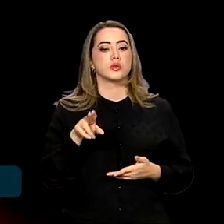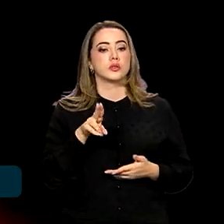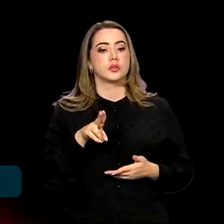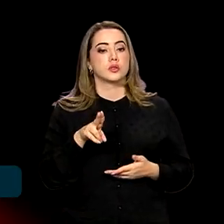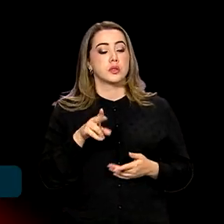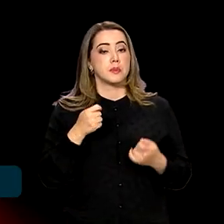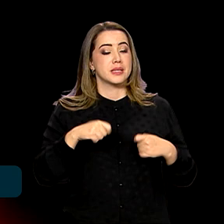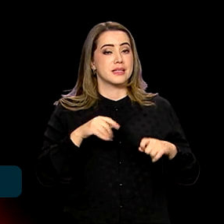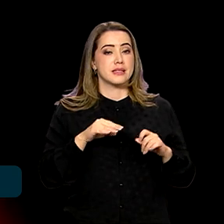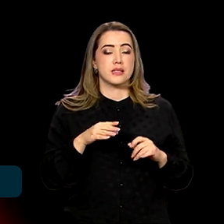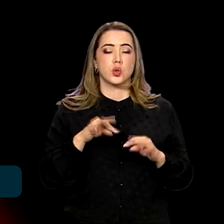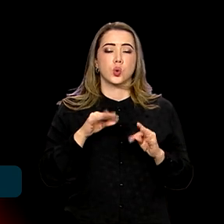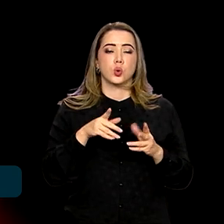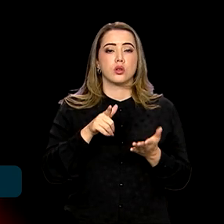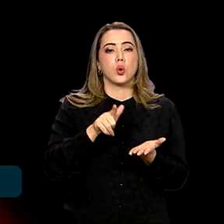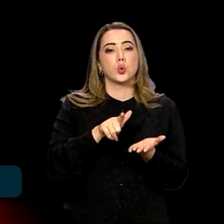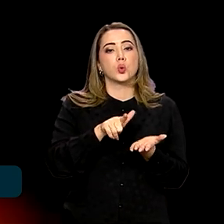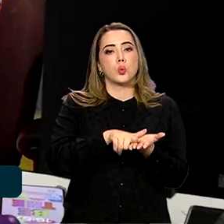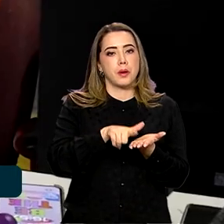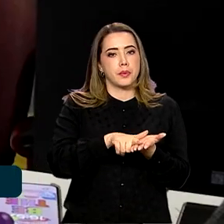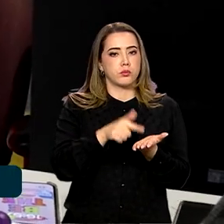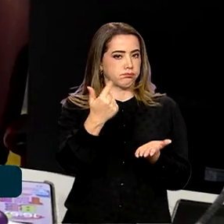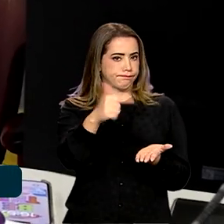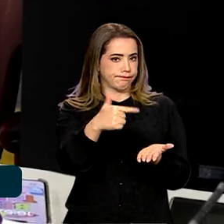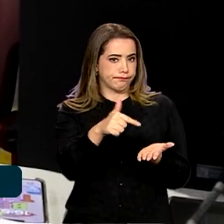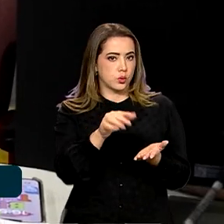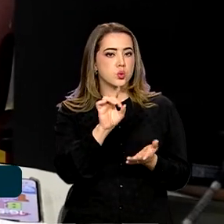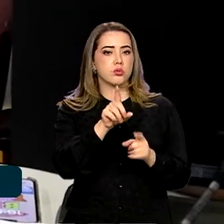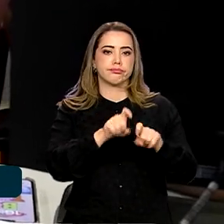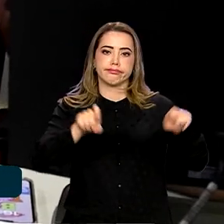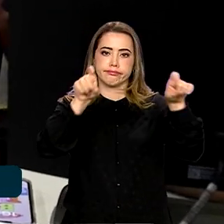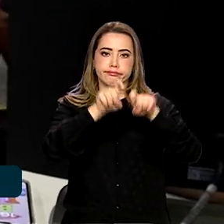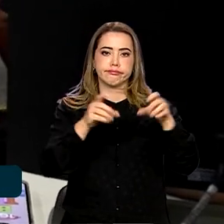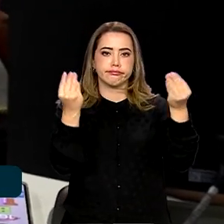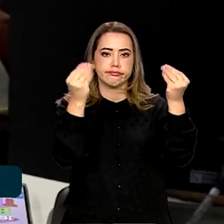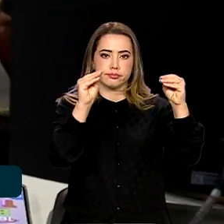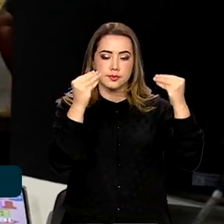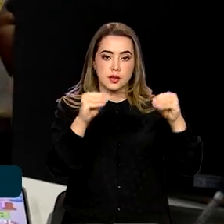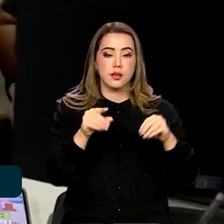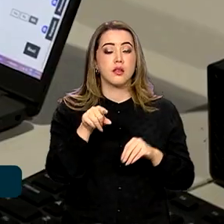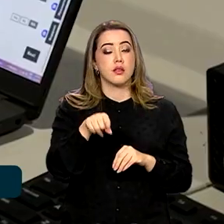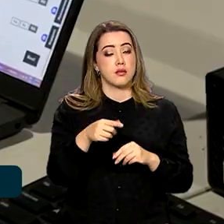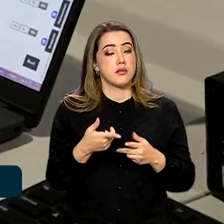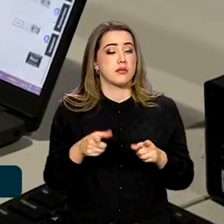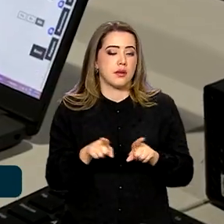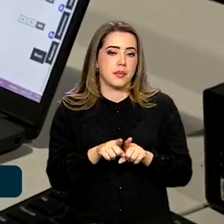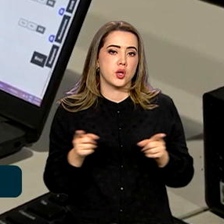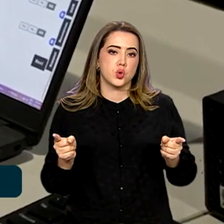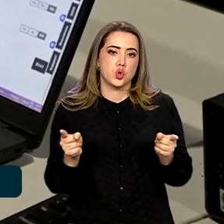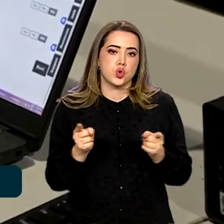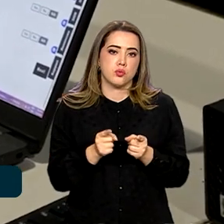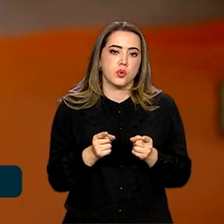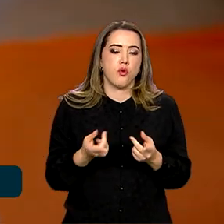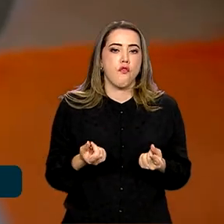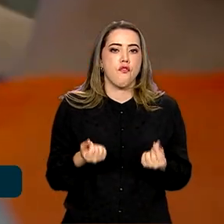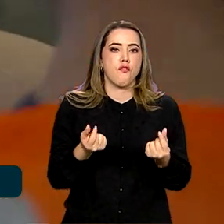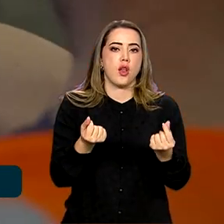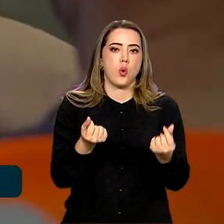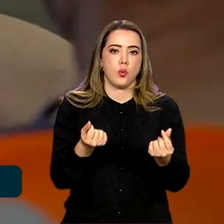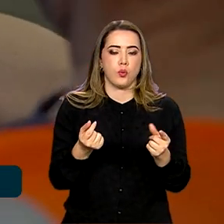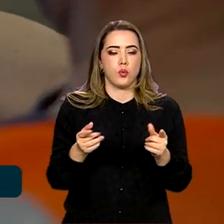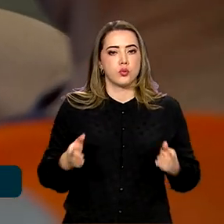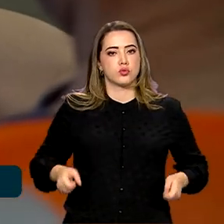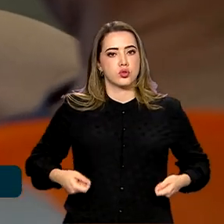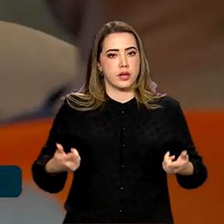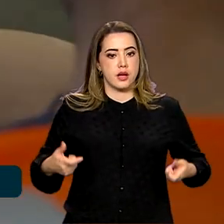integralmente em documentos digitais. O novo sistema deve ainda baratear os custos de importação, dobrar os